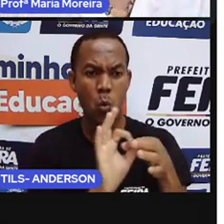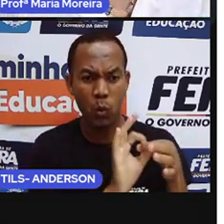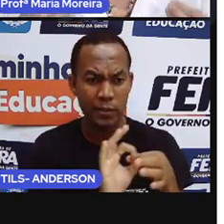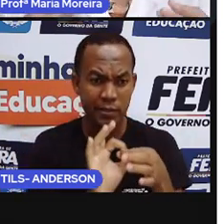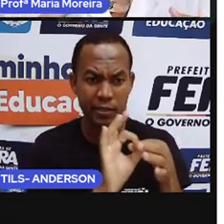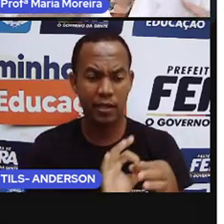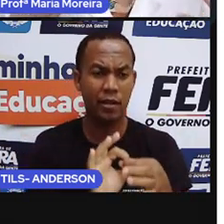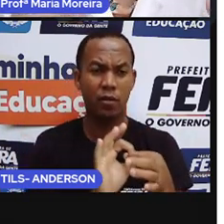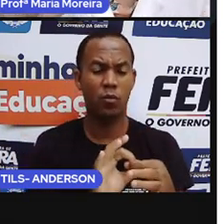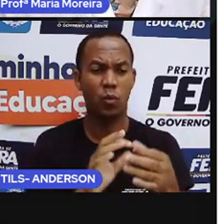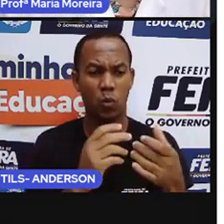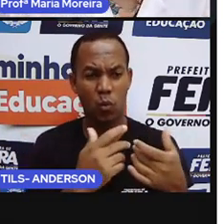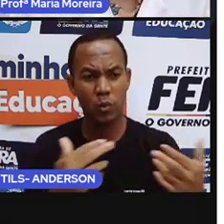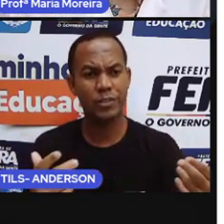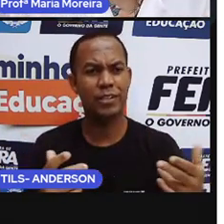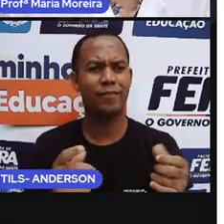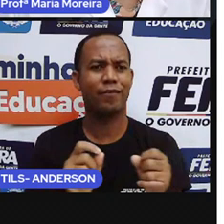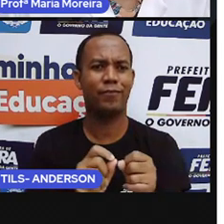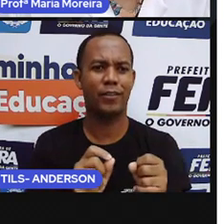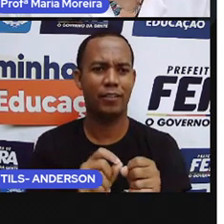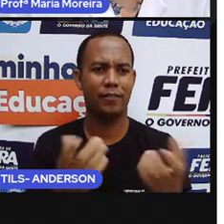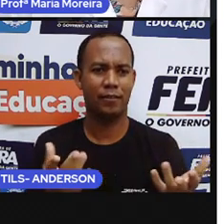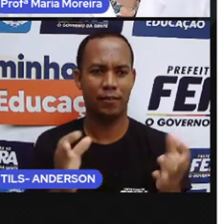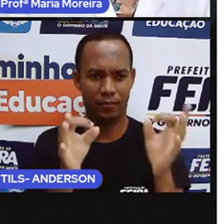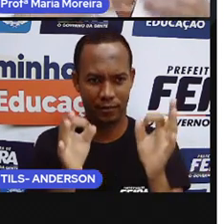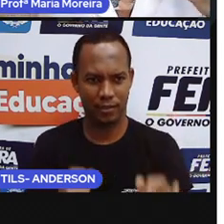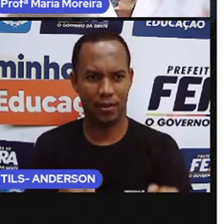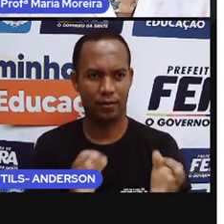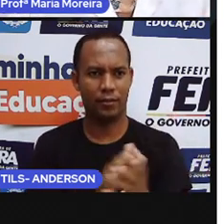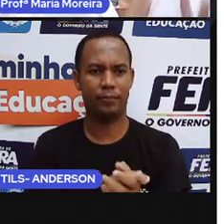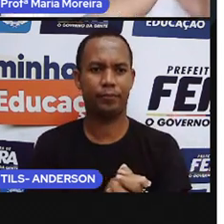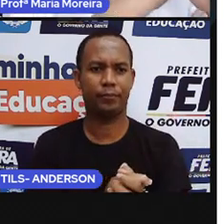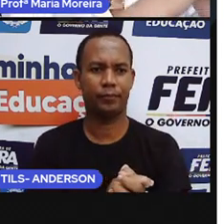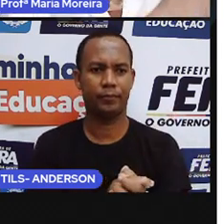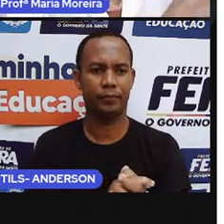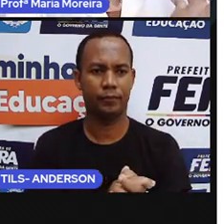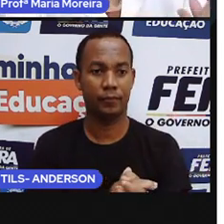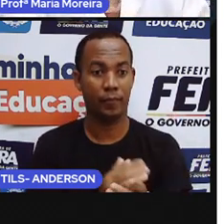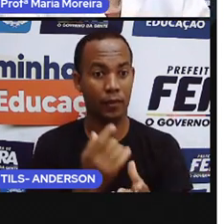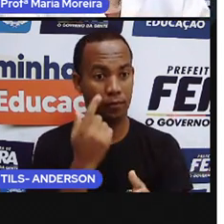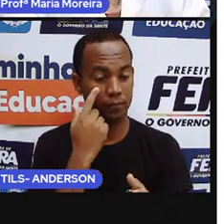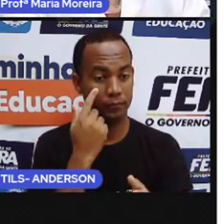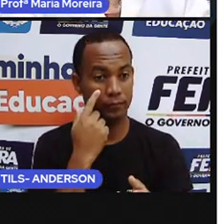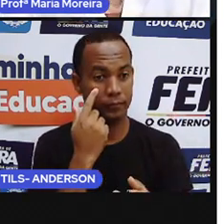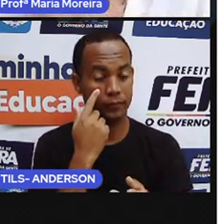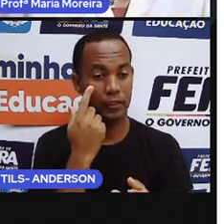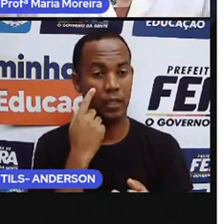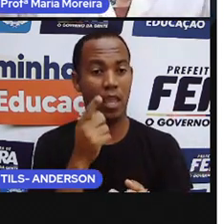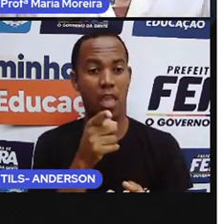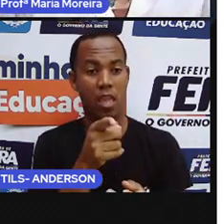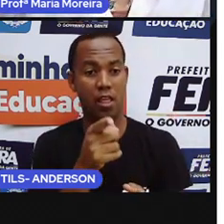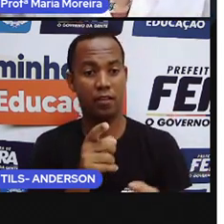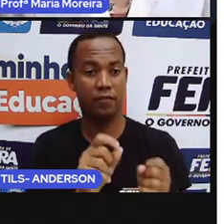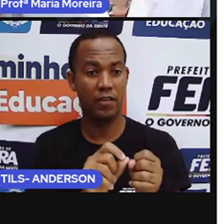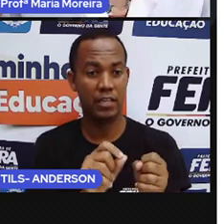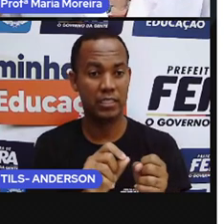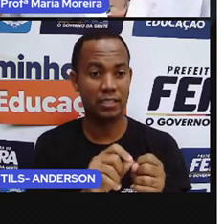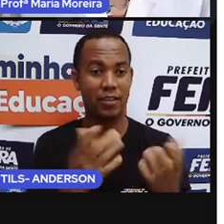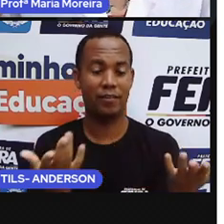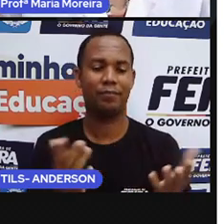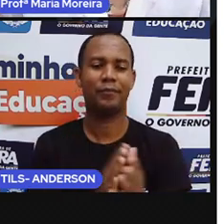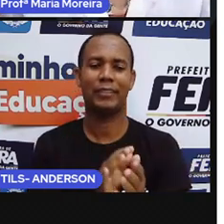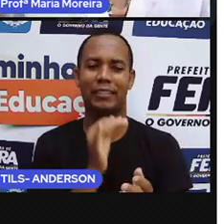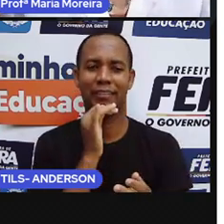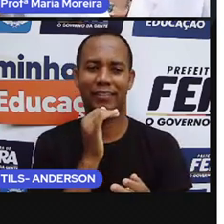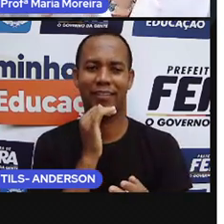pra que essas coisas, elas sejam feitas. Certo? Então, olha. Fulano vai fazer isso. Anderson, vamos botar Anderson de